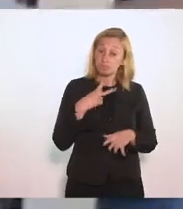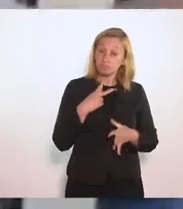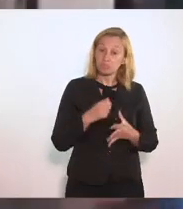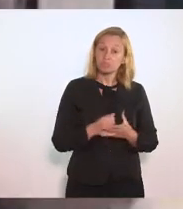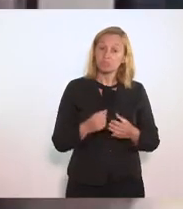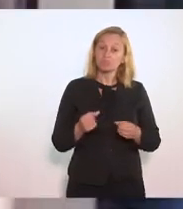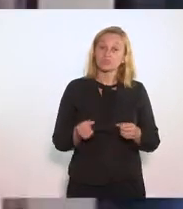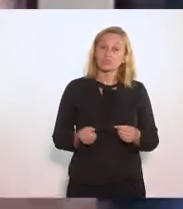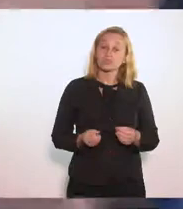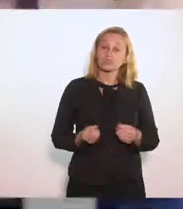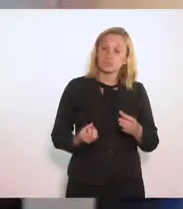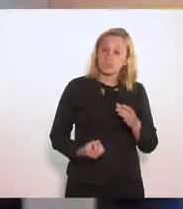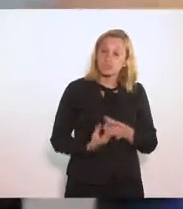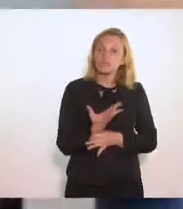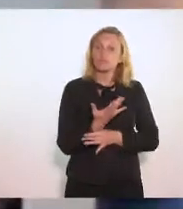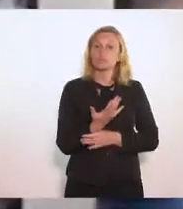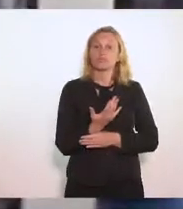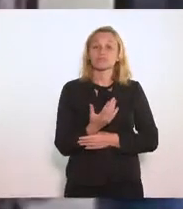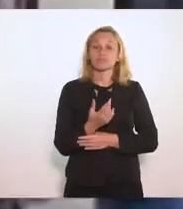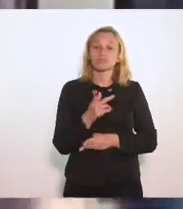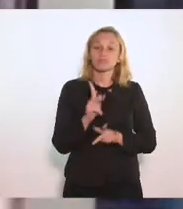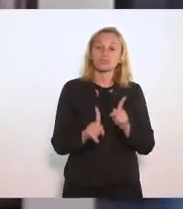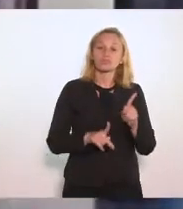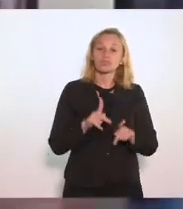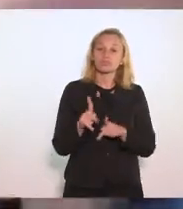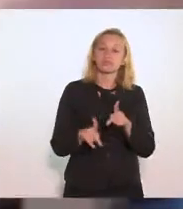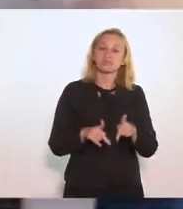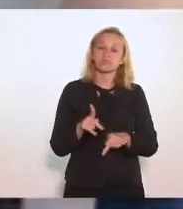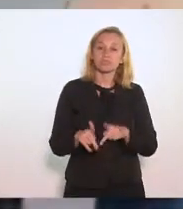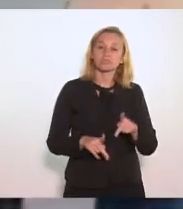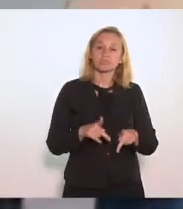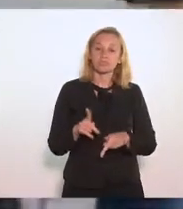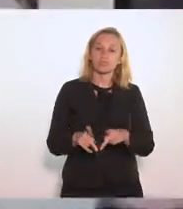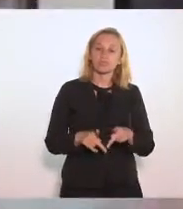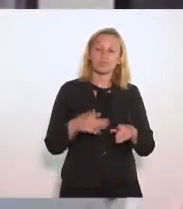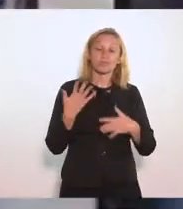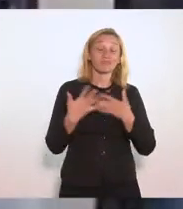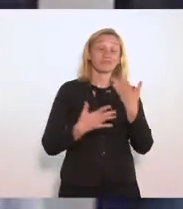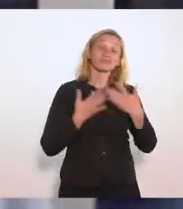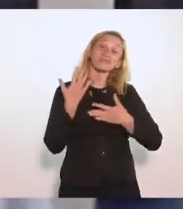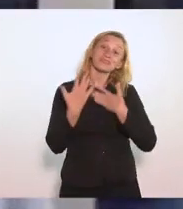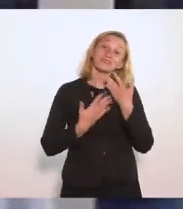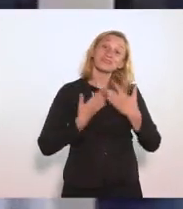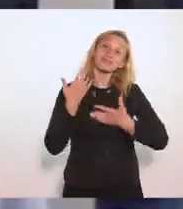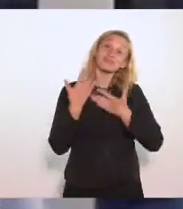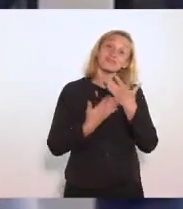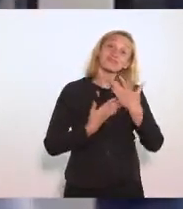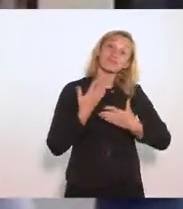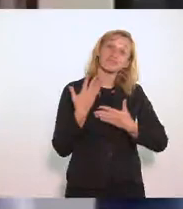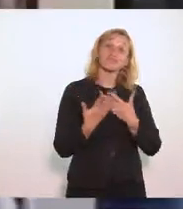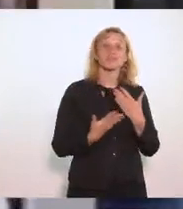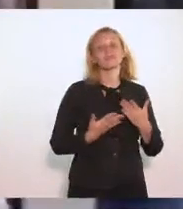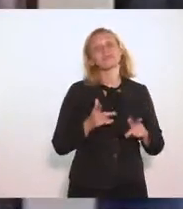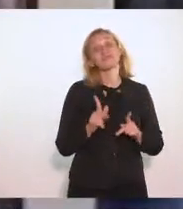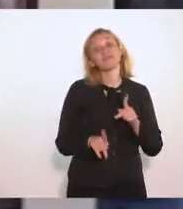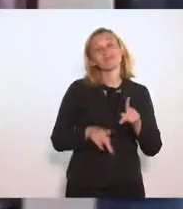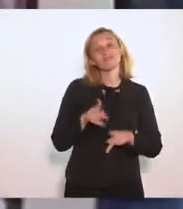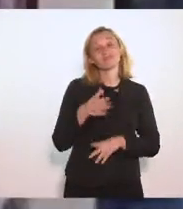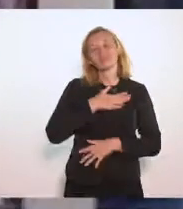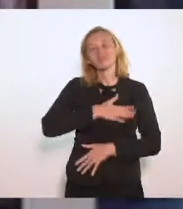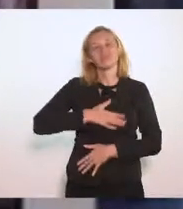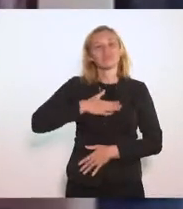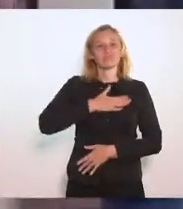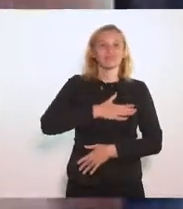construção De um povo ordeiro De um povo alegre De um povo Que gosta